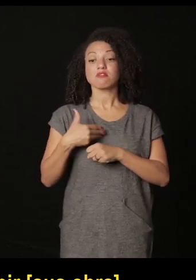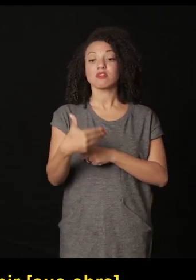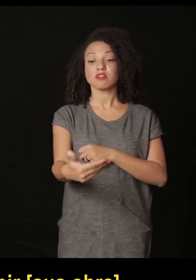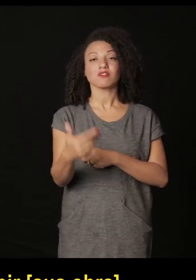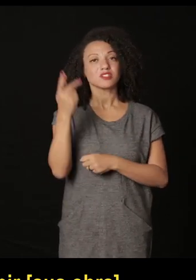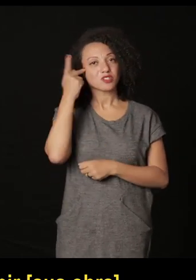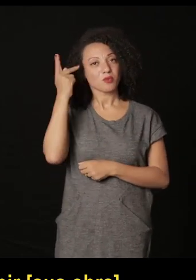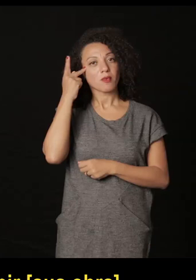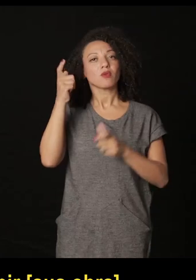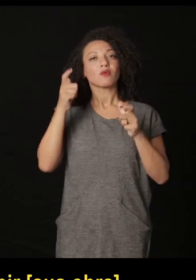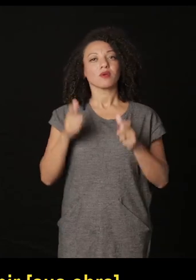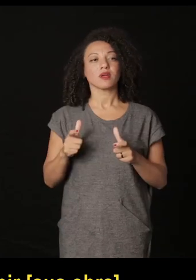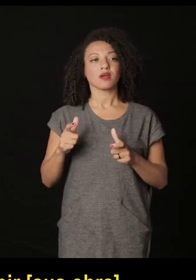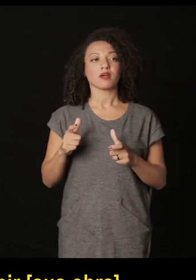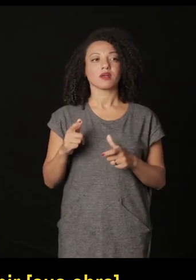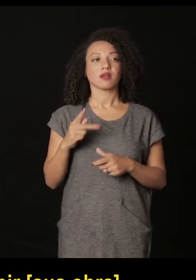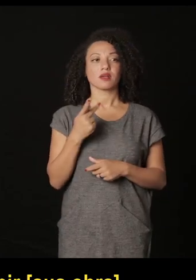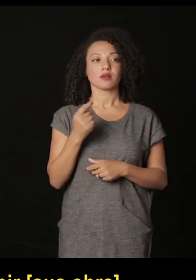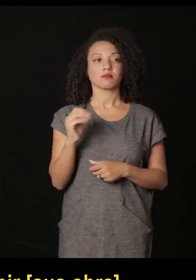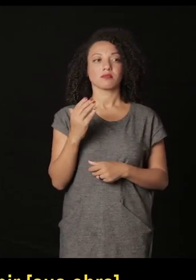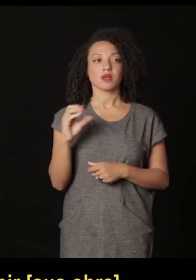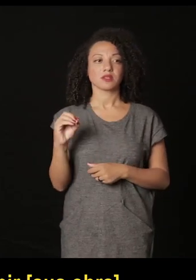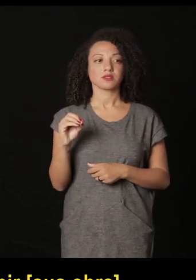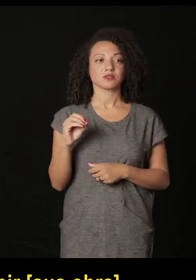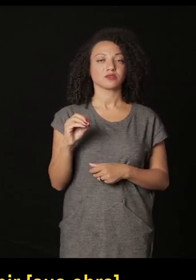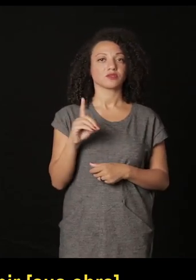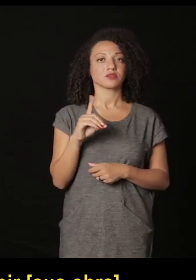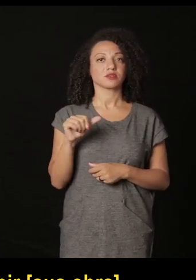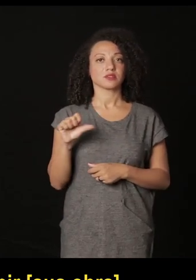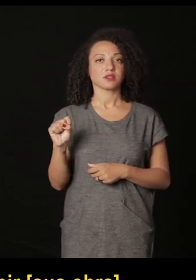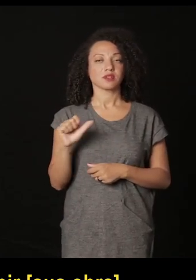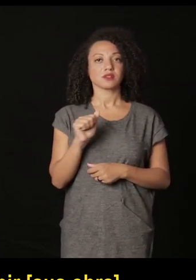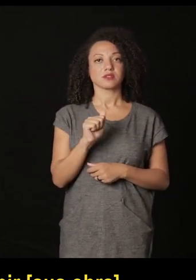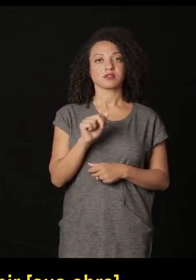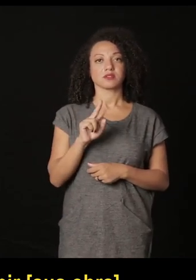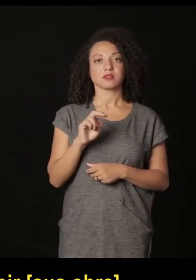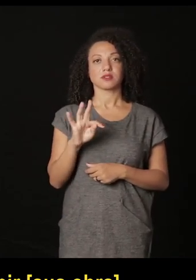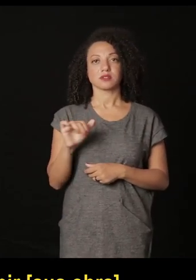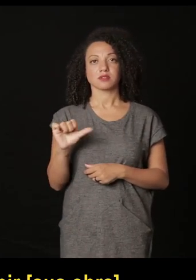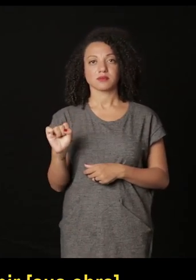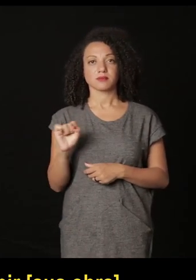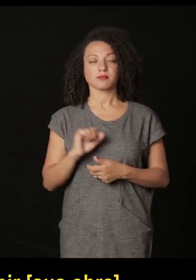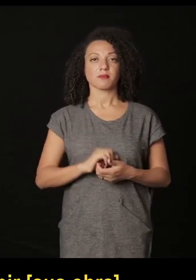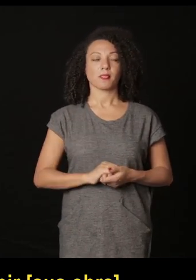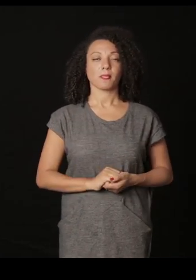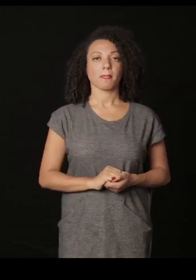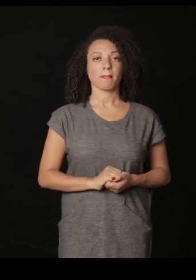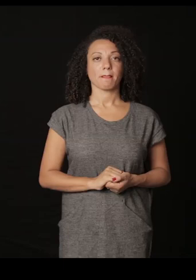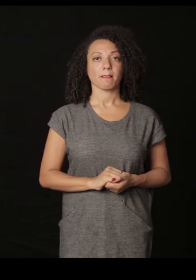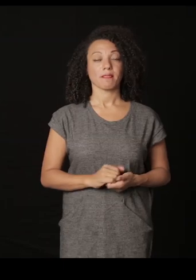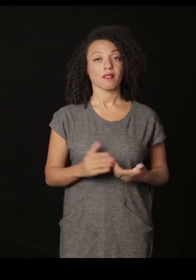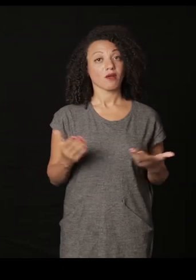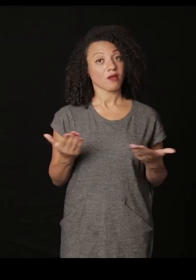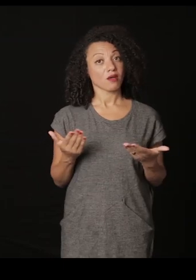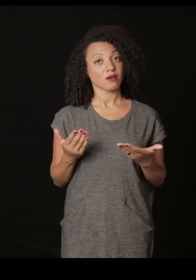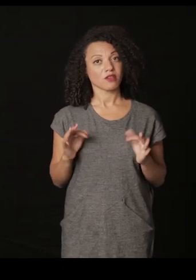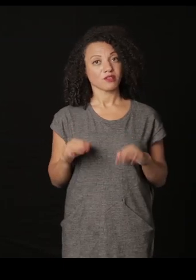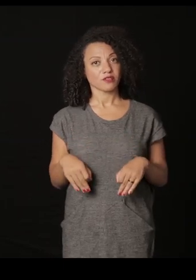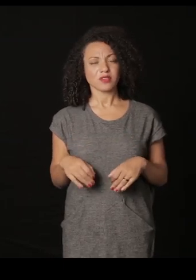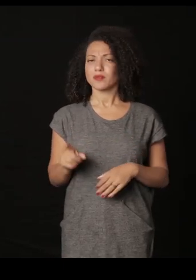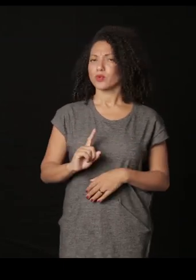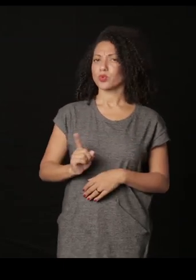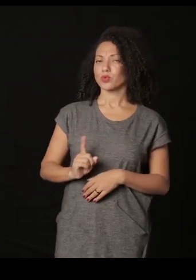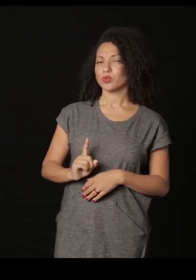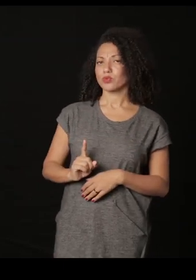ano próximo aqui em São Paulo no Paso de Sartes então vamos no